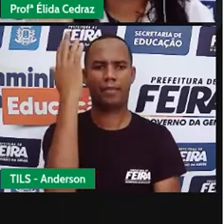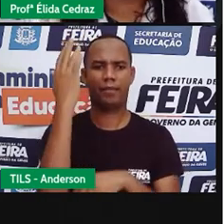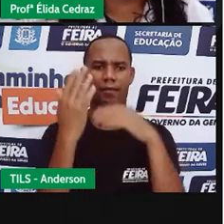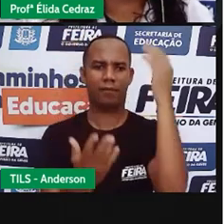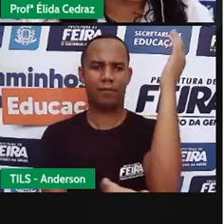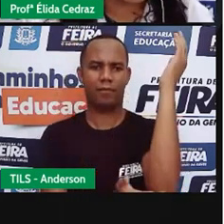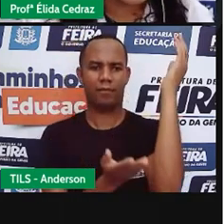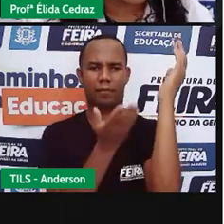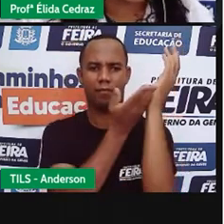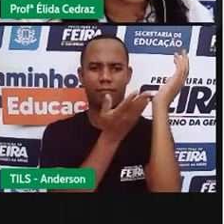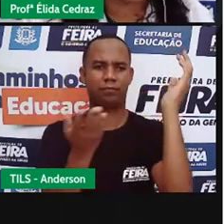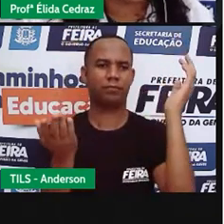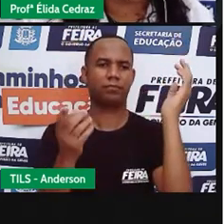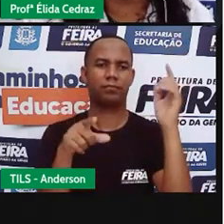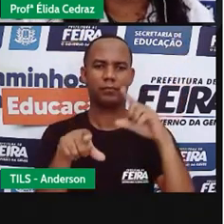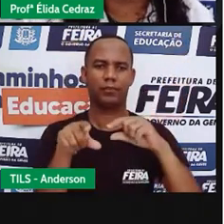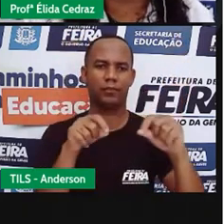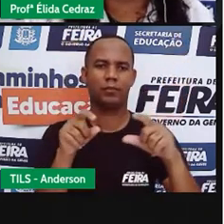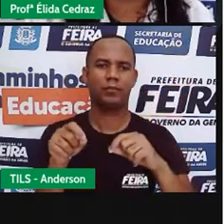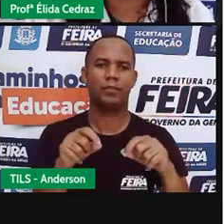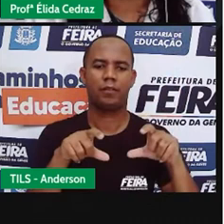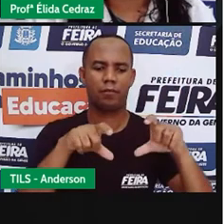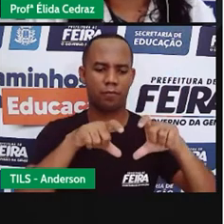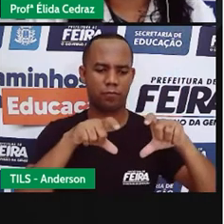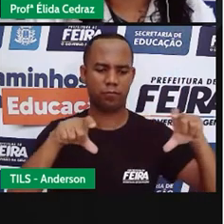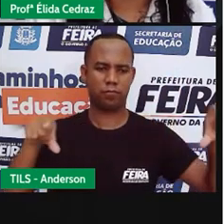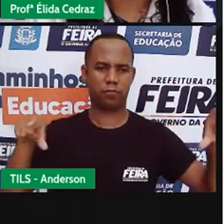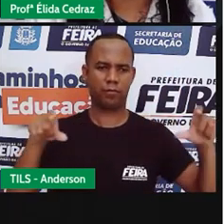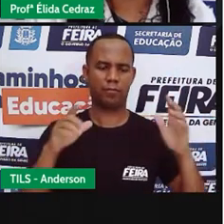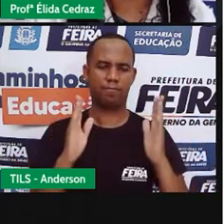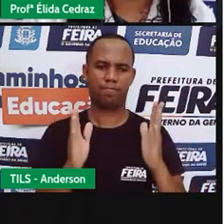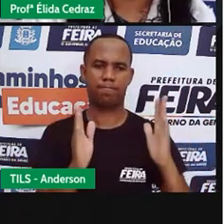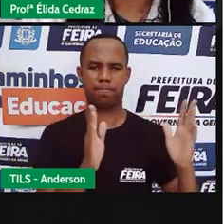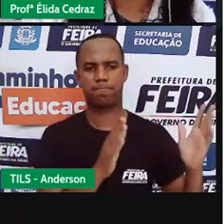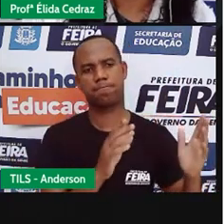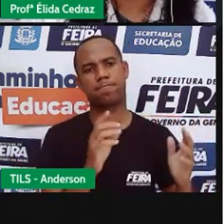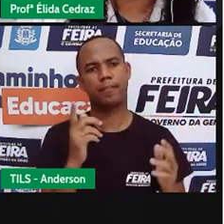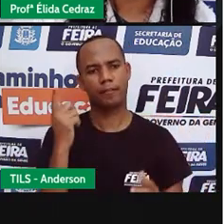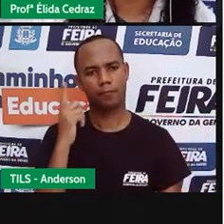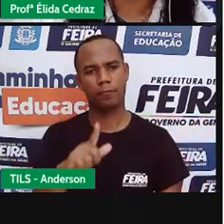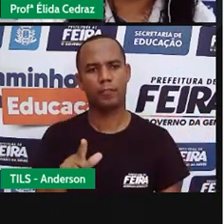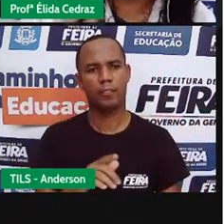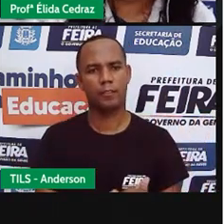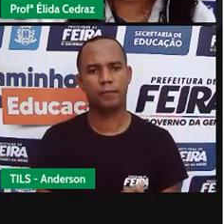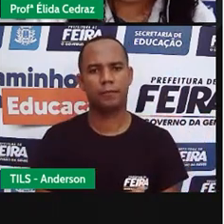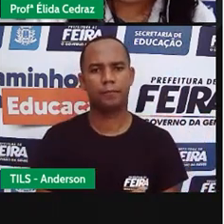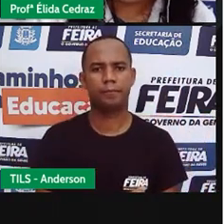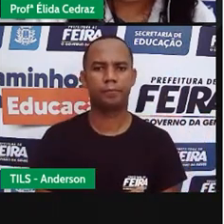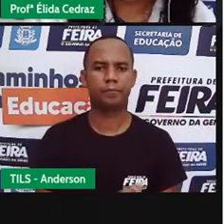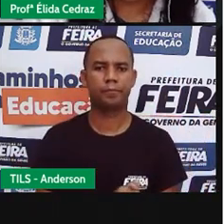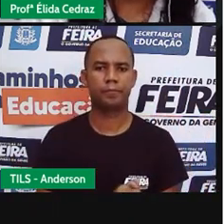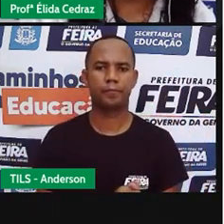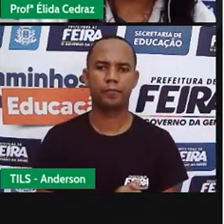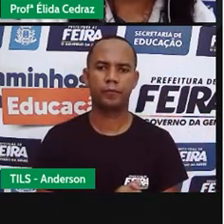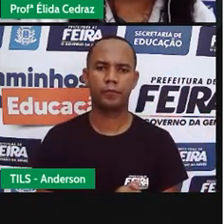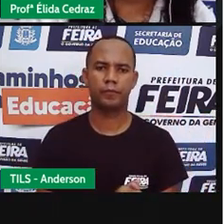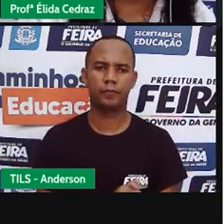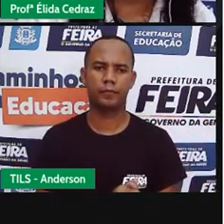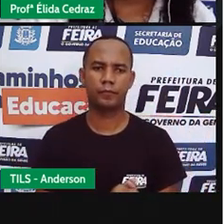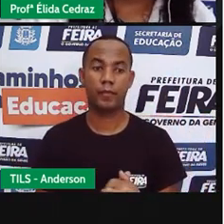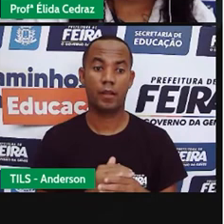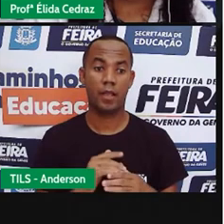e o pinheiro também também utilizados eles nascem e eles